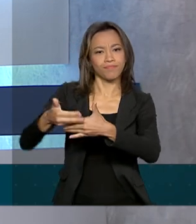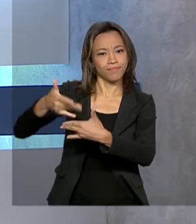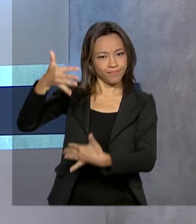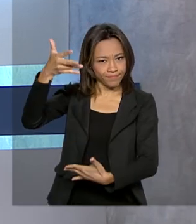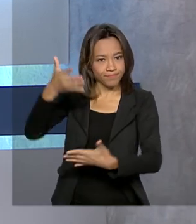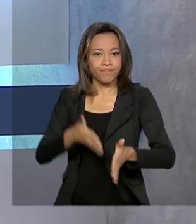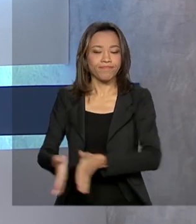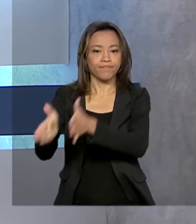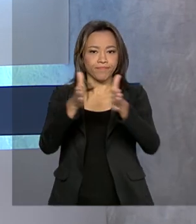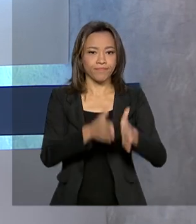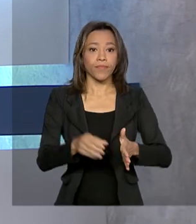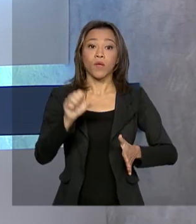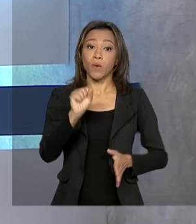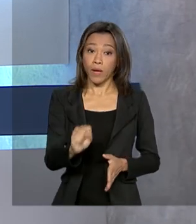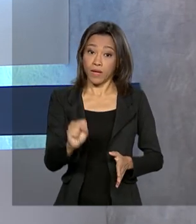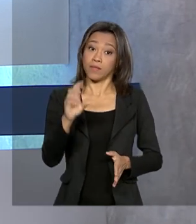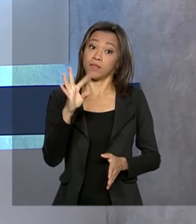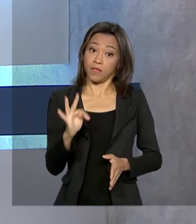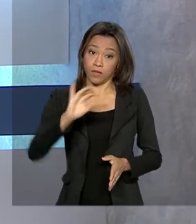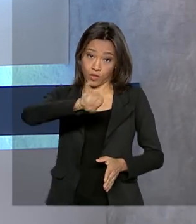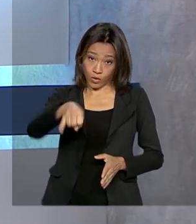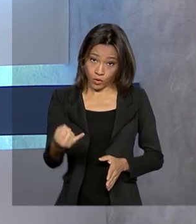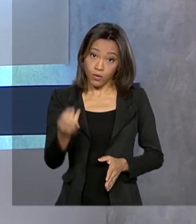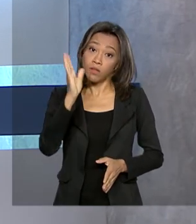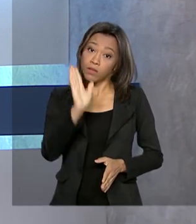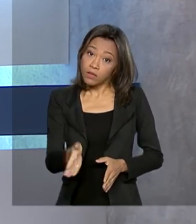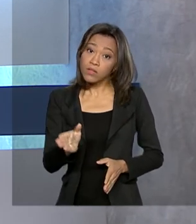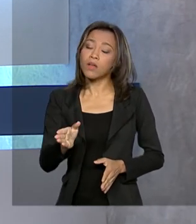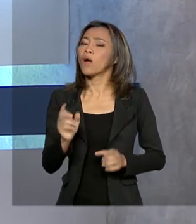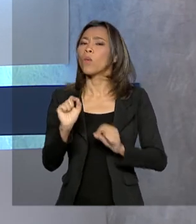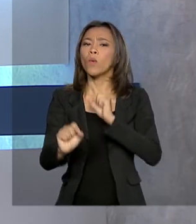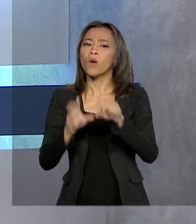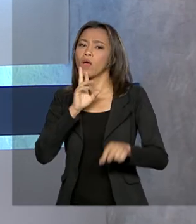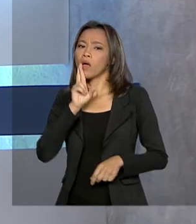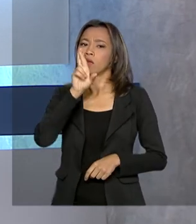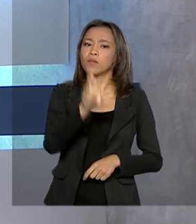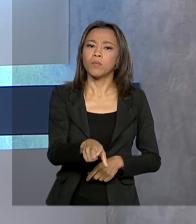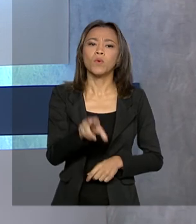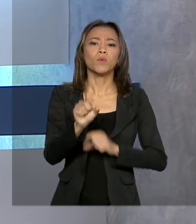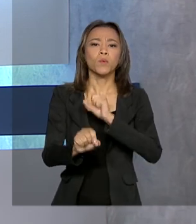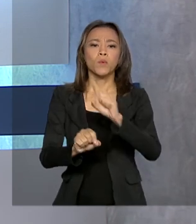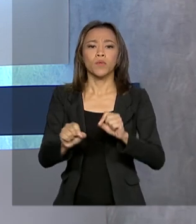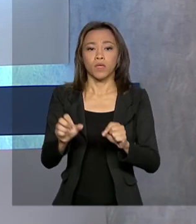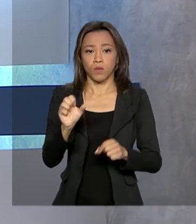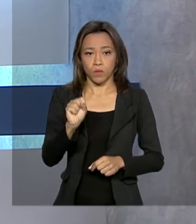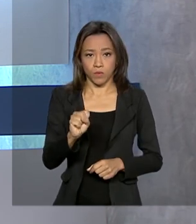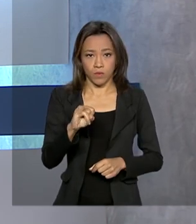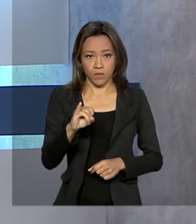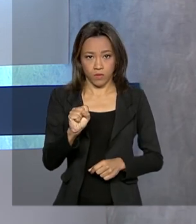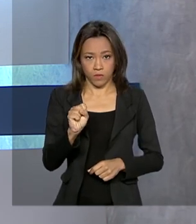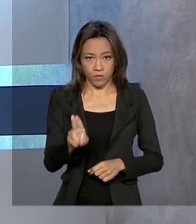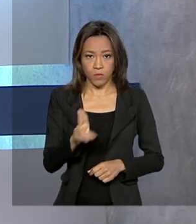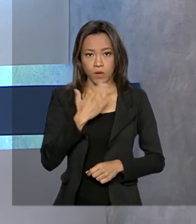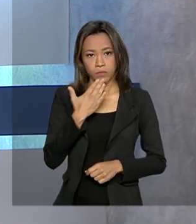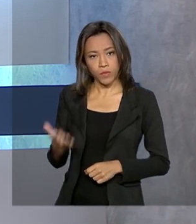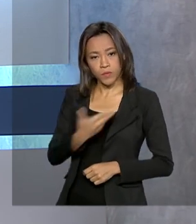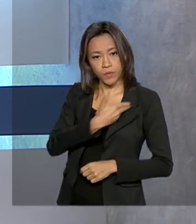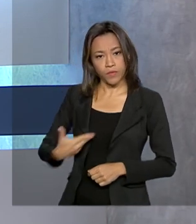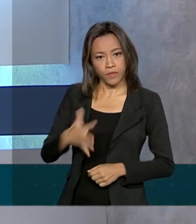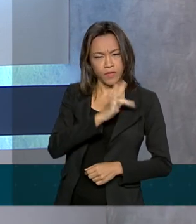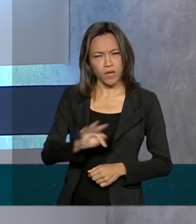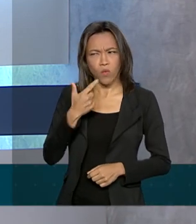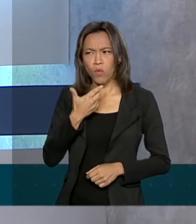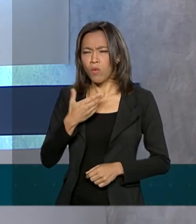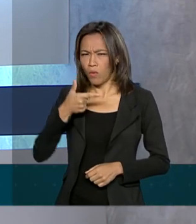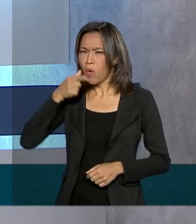O Superior Tribunal de Justiça liberou a divulgação do resultado do Sisu a pedido do Governo Federal. Desde ontem, a